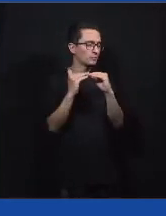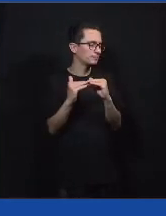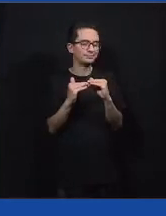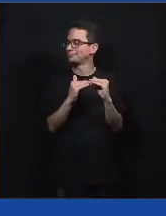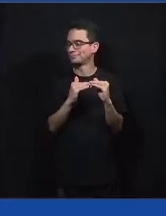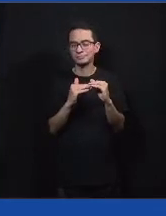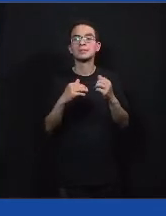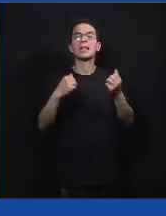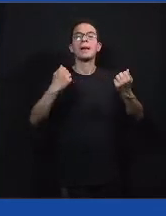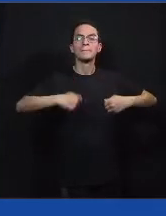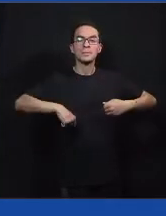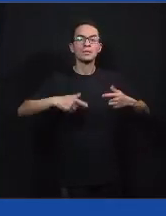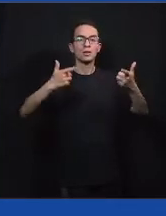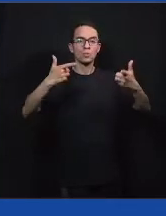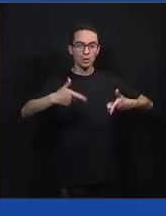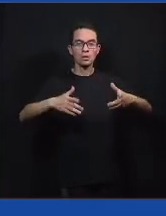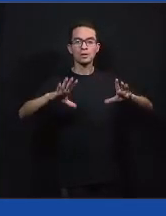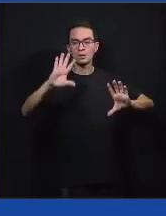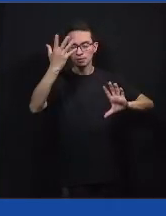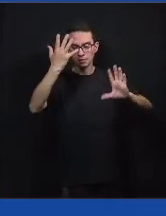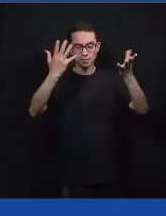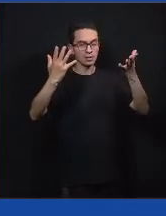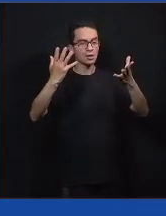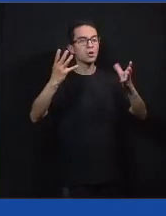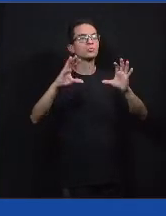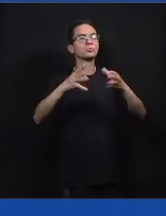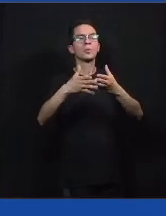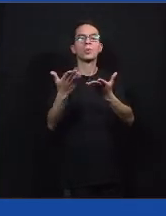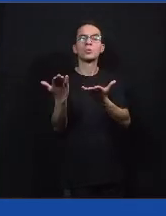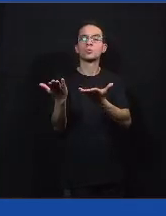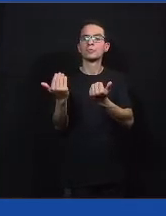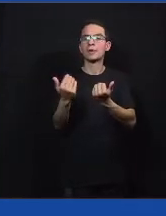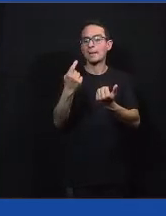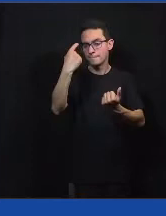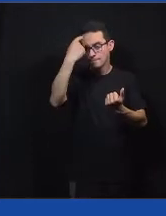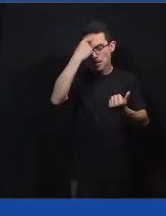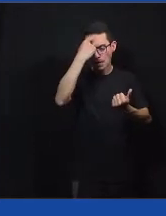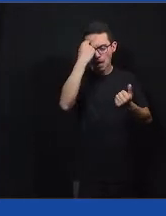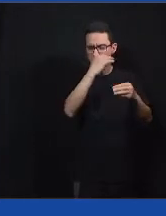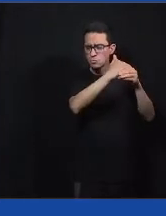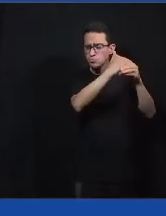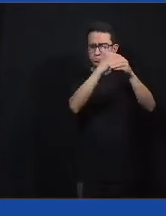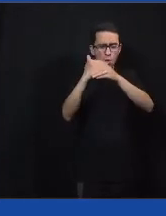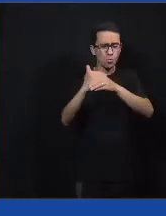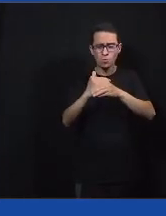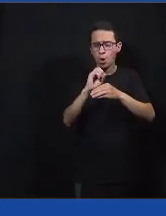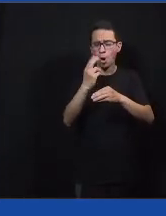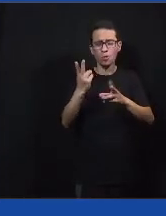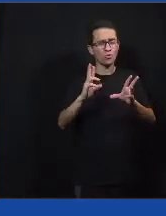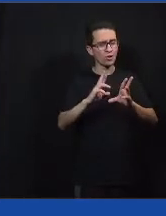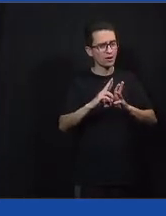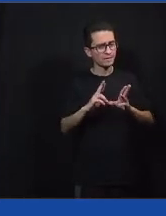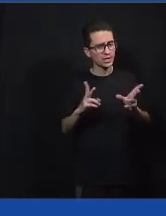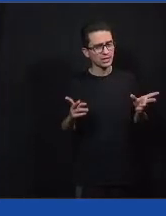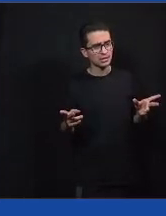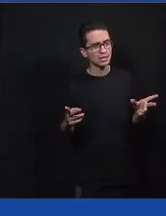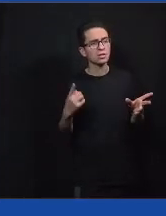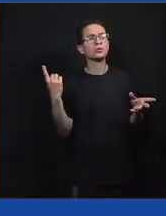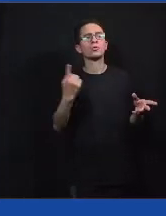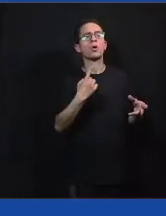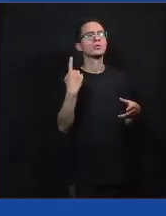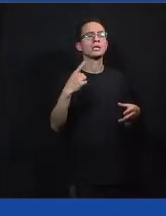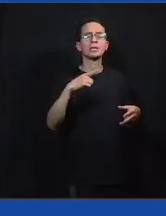ocorra, onde a gente tem a discussão com outros jovens que pensam da mesma forma ou que não pensam da mesma forma, a gente gera